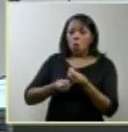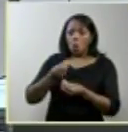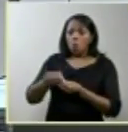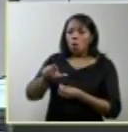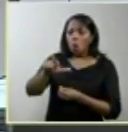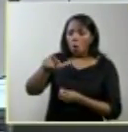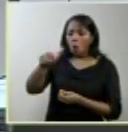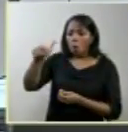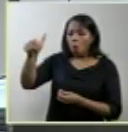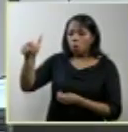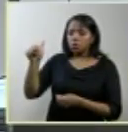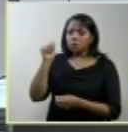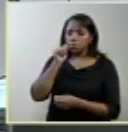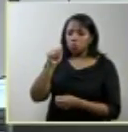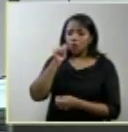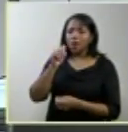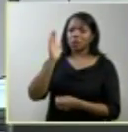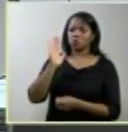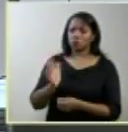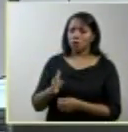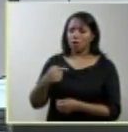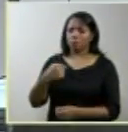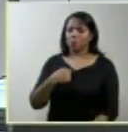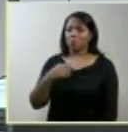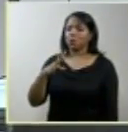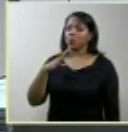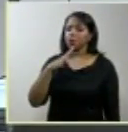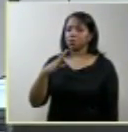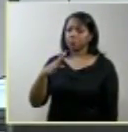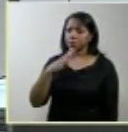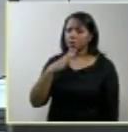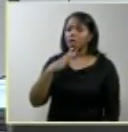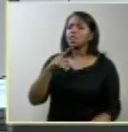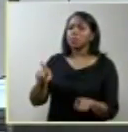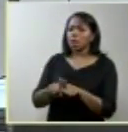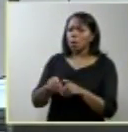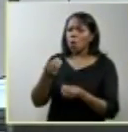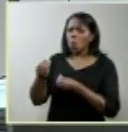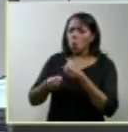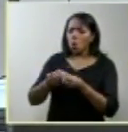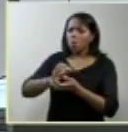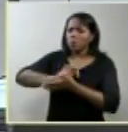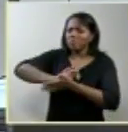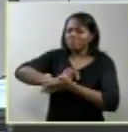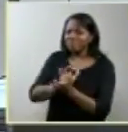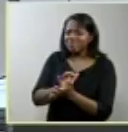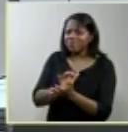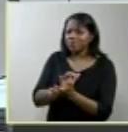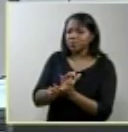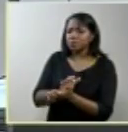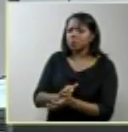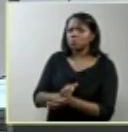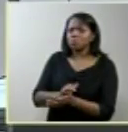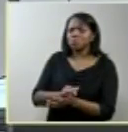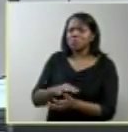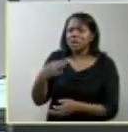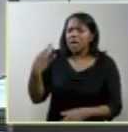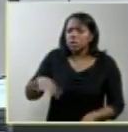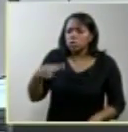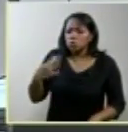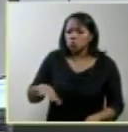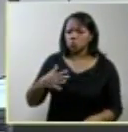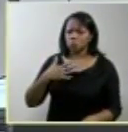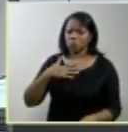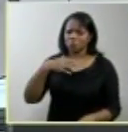mulheres que já conheci descreve seu sofrimento como um ato de tortura do Estado contra ela sua dor foi ignorada